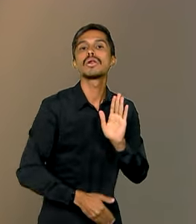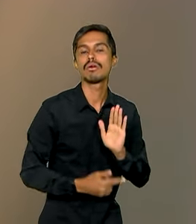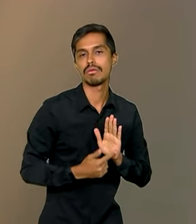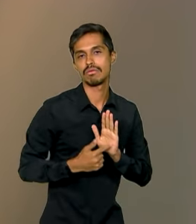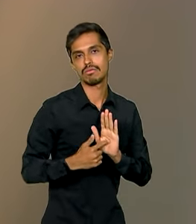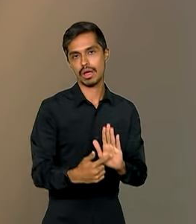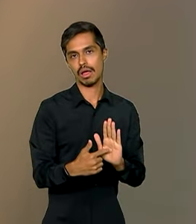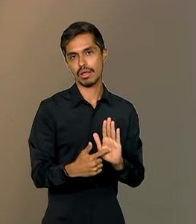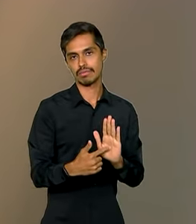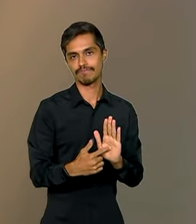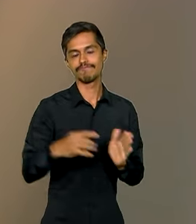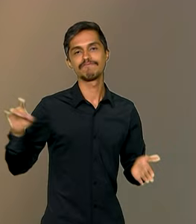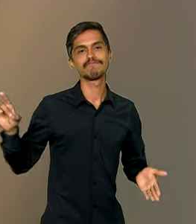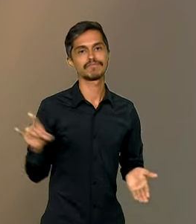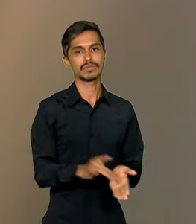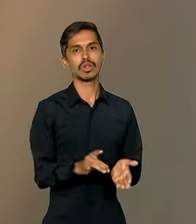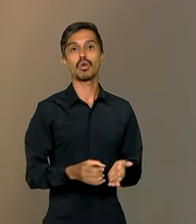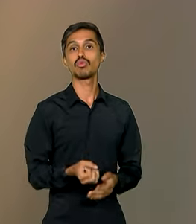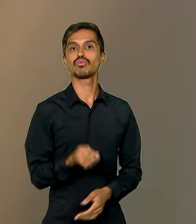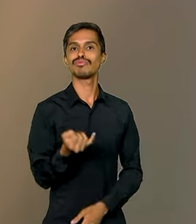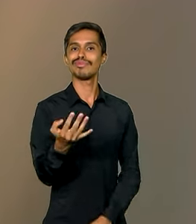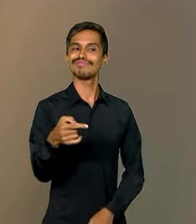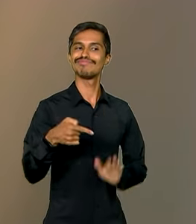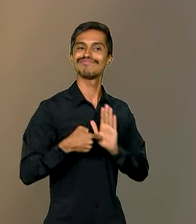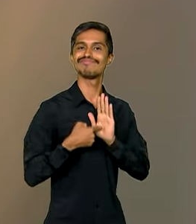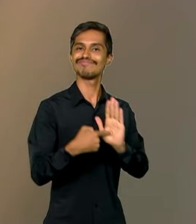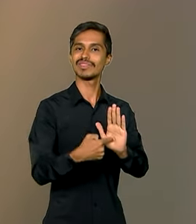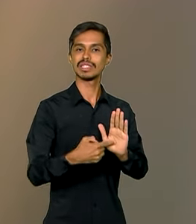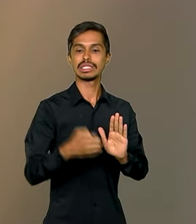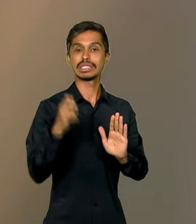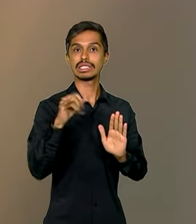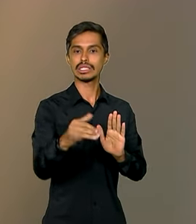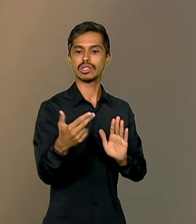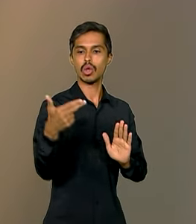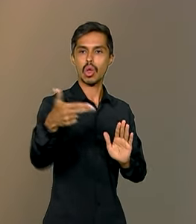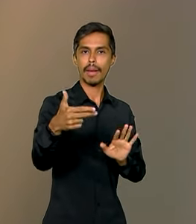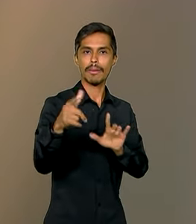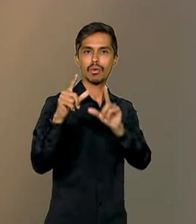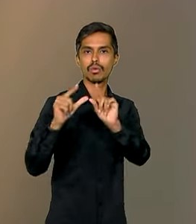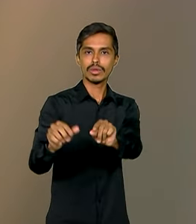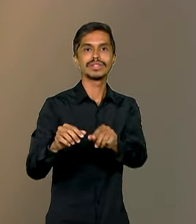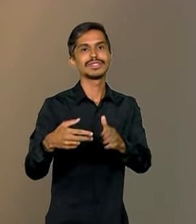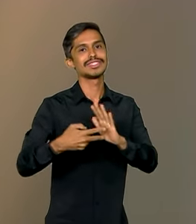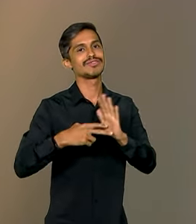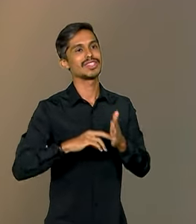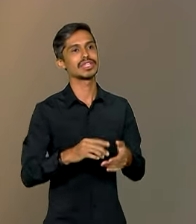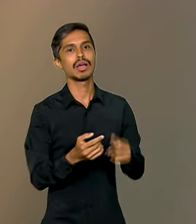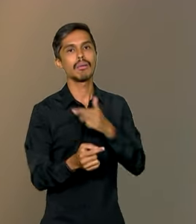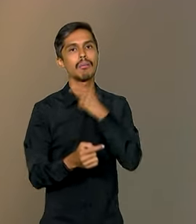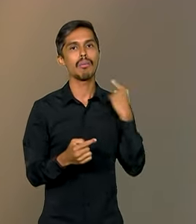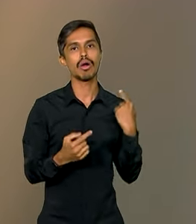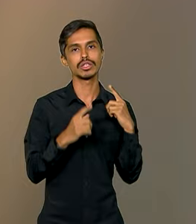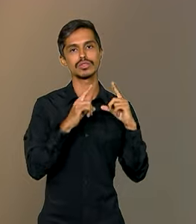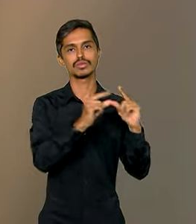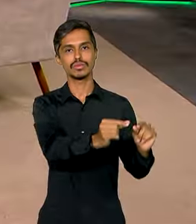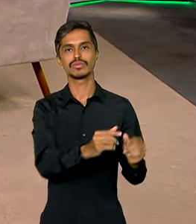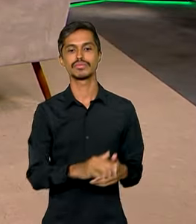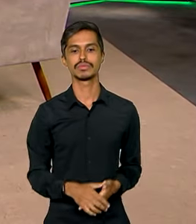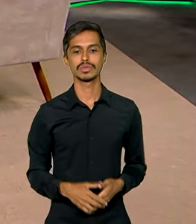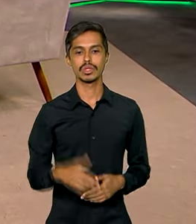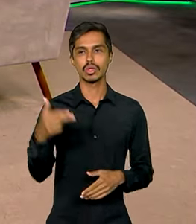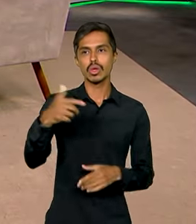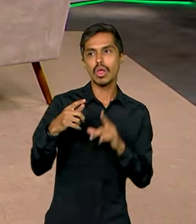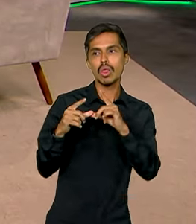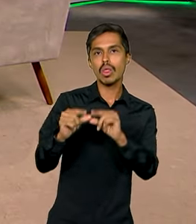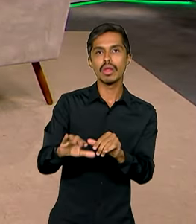concretamente, com números, que menos armas significa menos mortes. Menos armas, menos